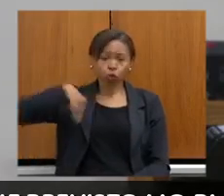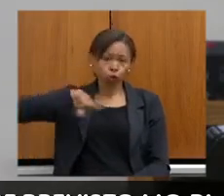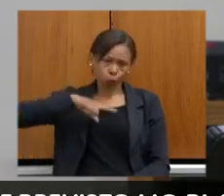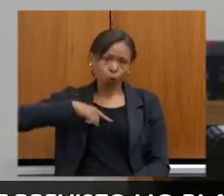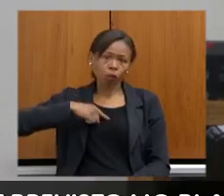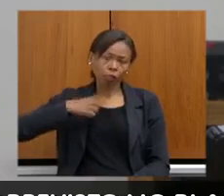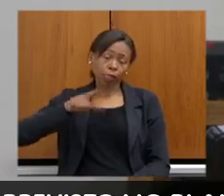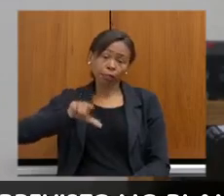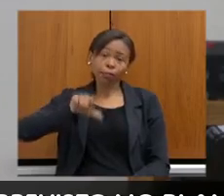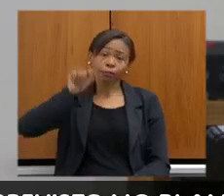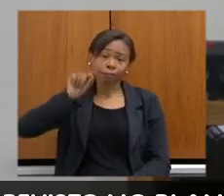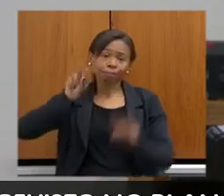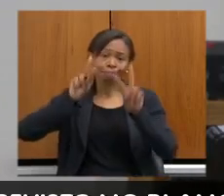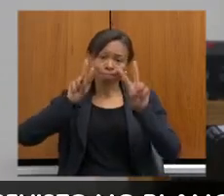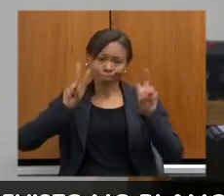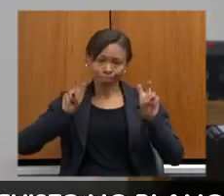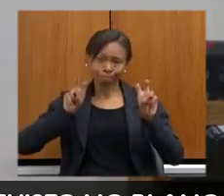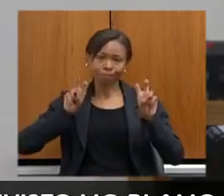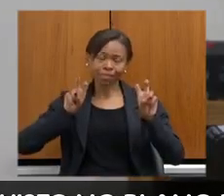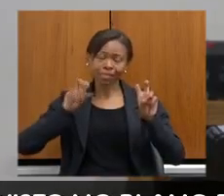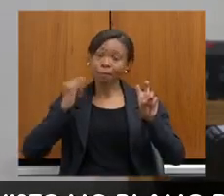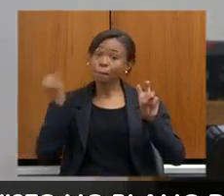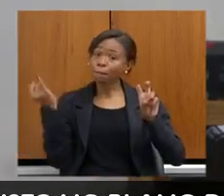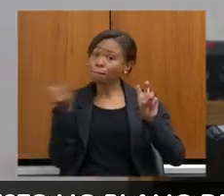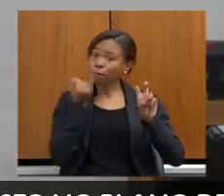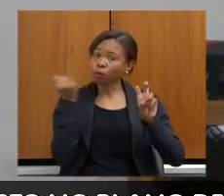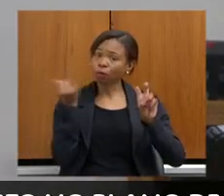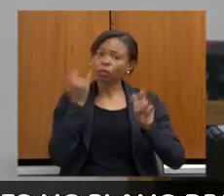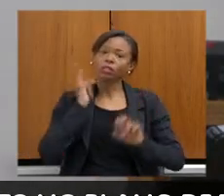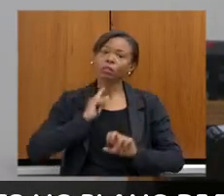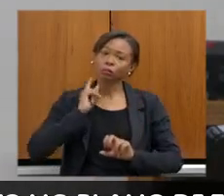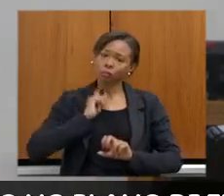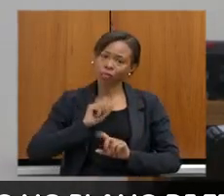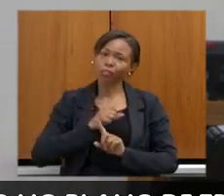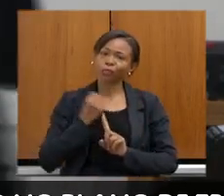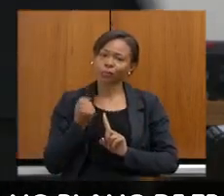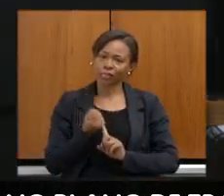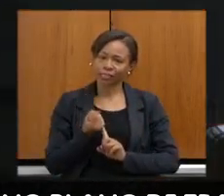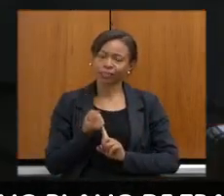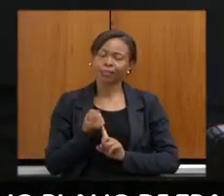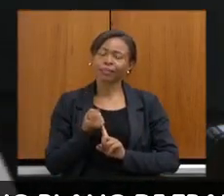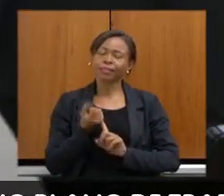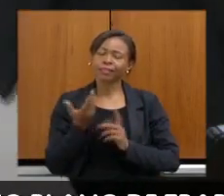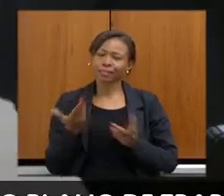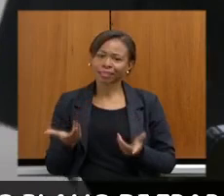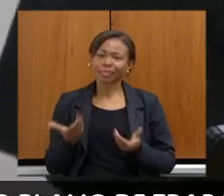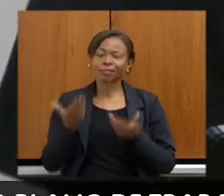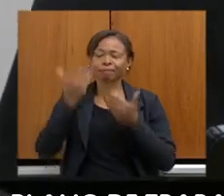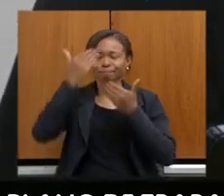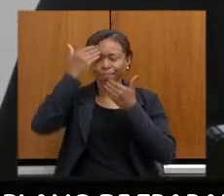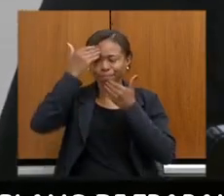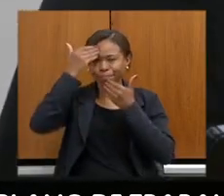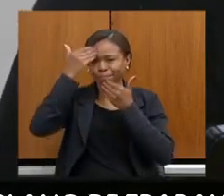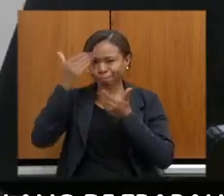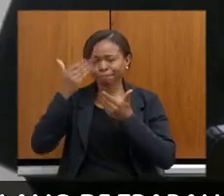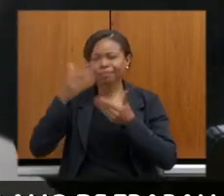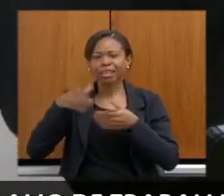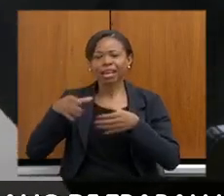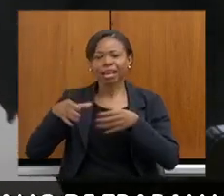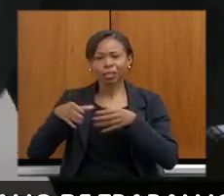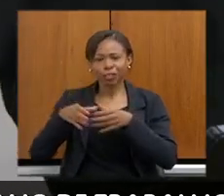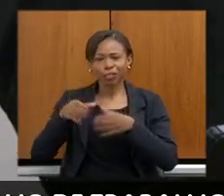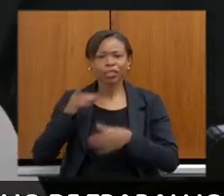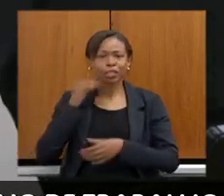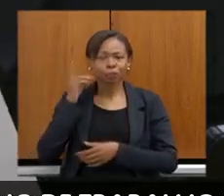tão importante e tão caro aos mineiros e tão importante para toda a sociedade. Então, eu deixo aqui esse agradecimento aos deputados,